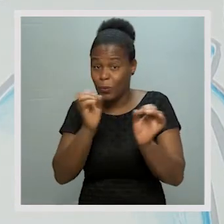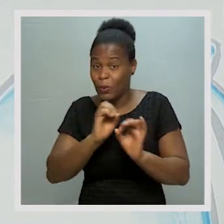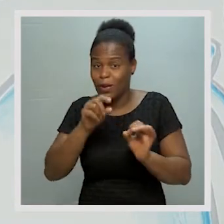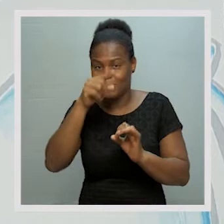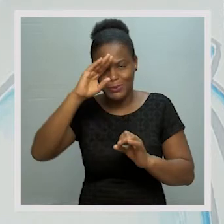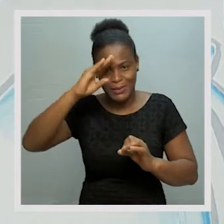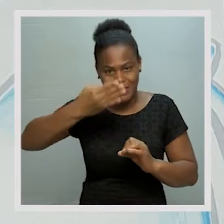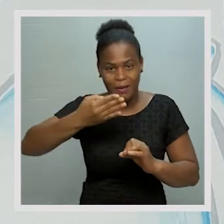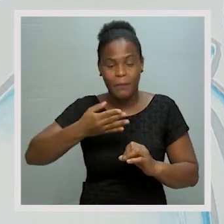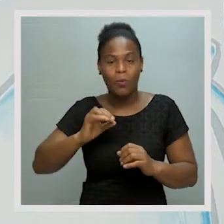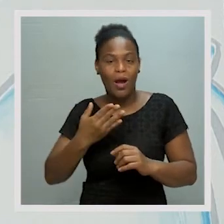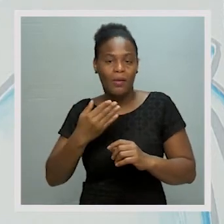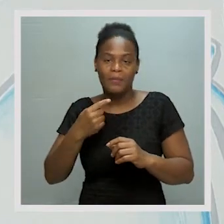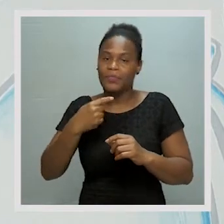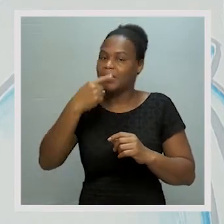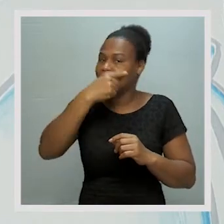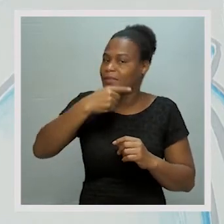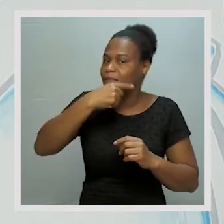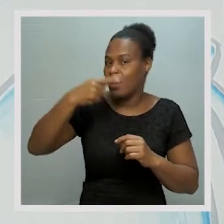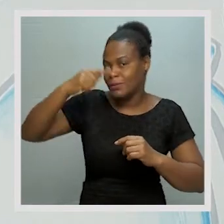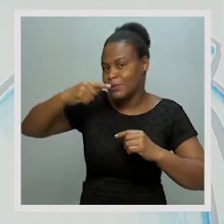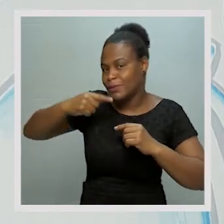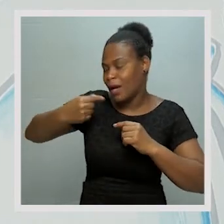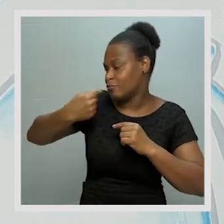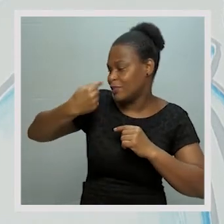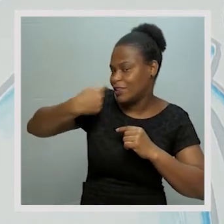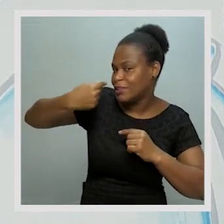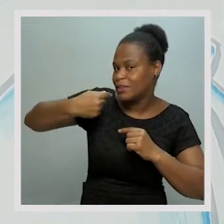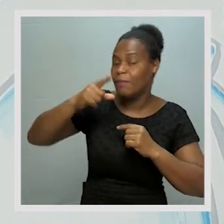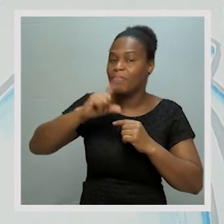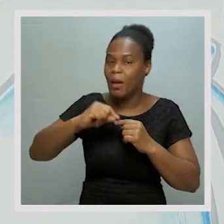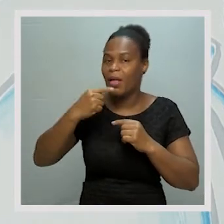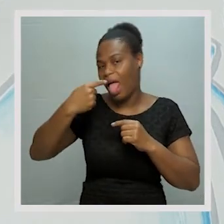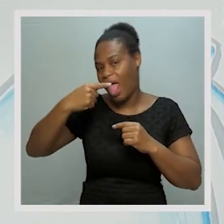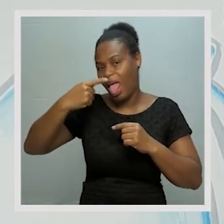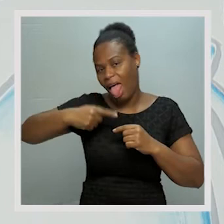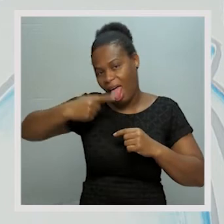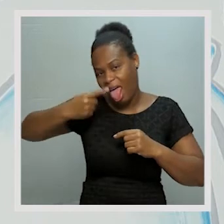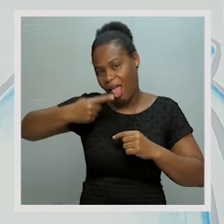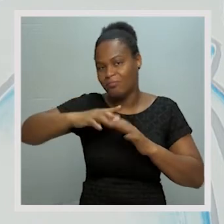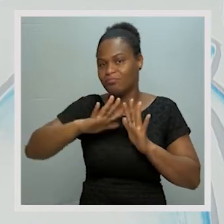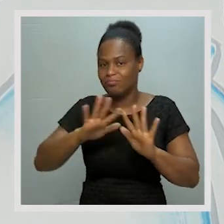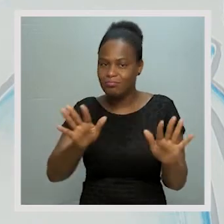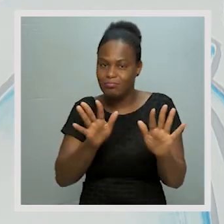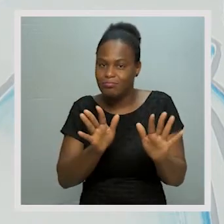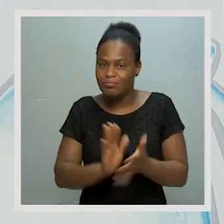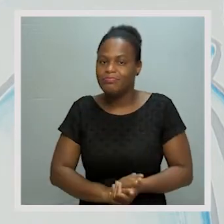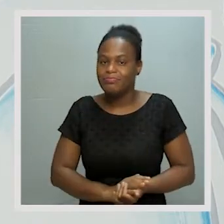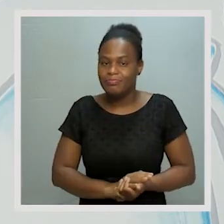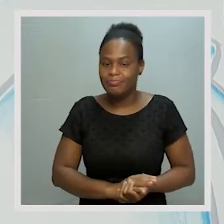venha a acontecer, já sabem que, ao escovarem, os dentes também devem escovar a língua.